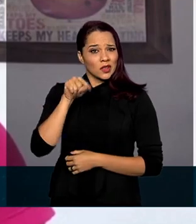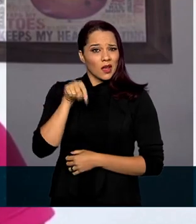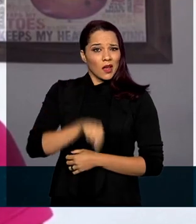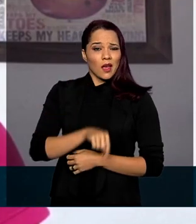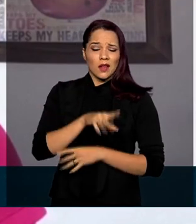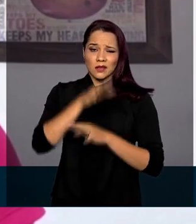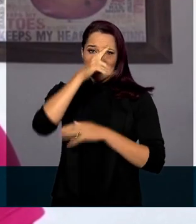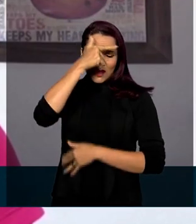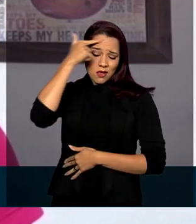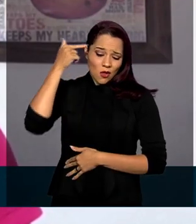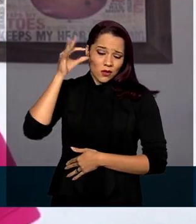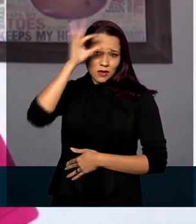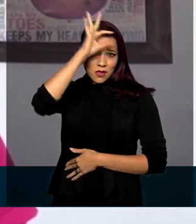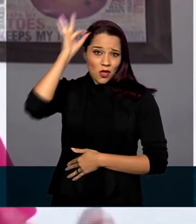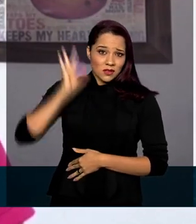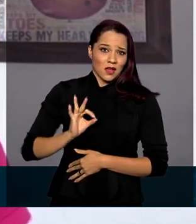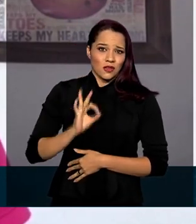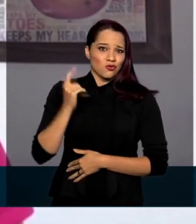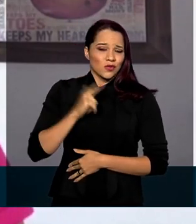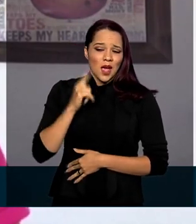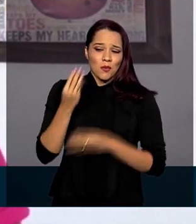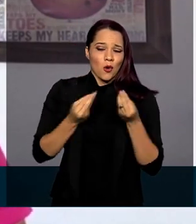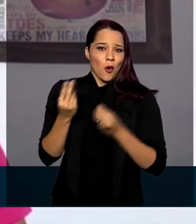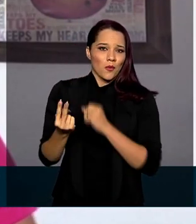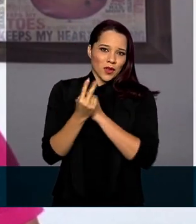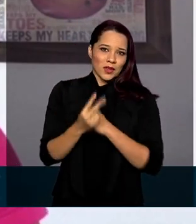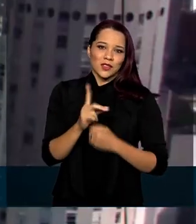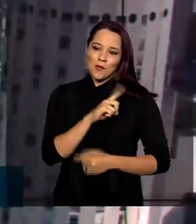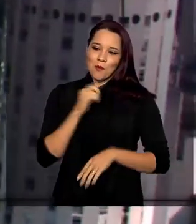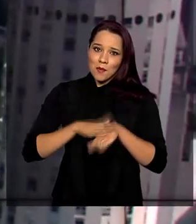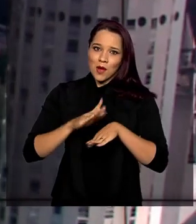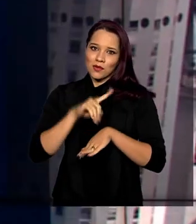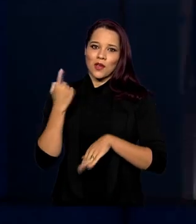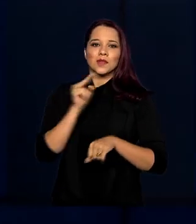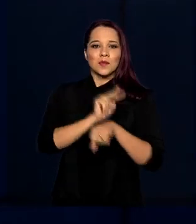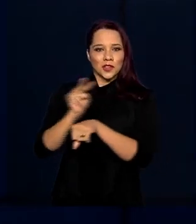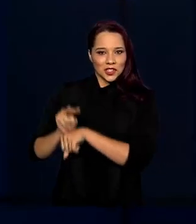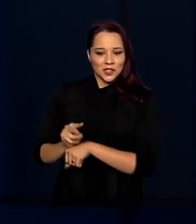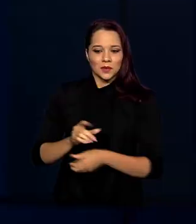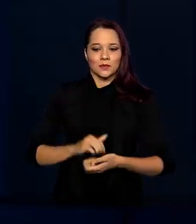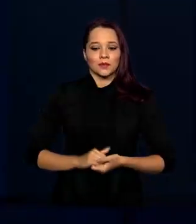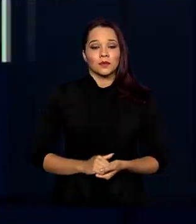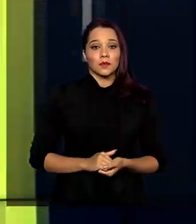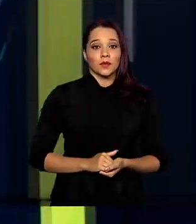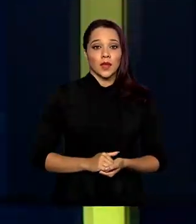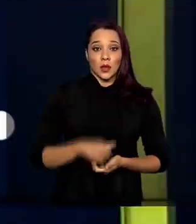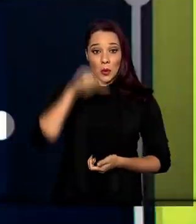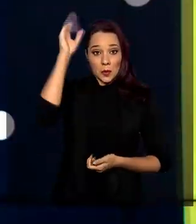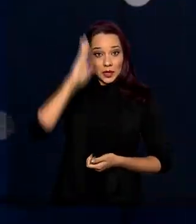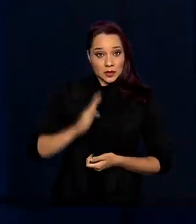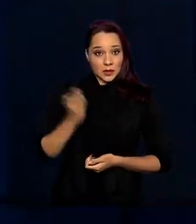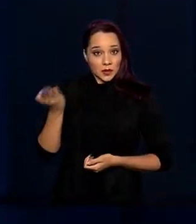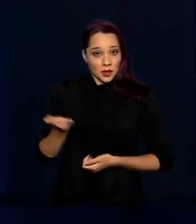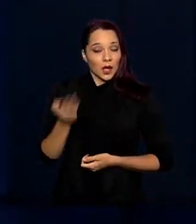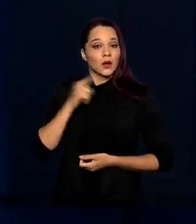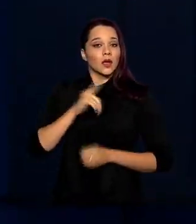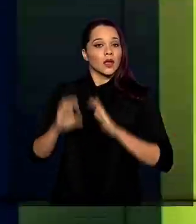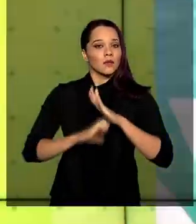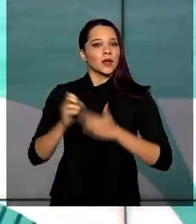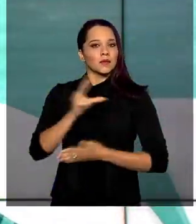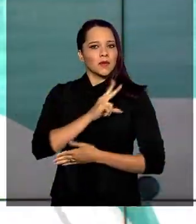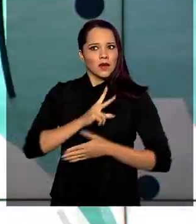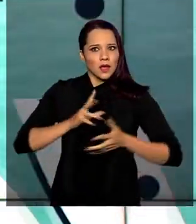não sabem como se defender. Então, cabe a nós protegê-los. O Brasil conta com a iniciativa privada para